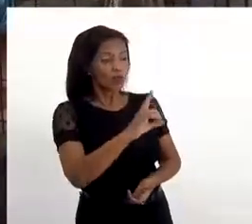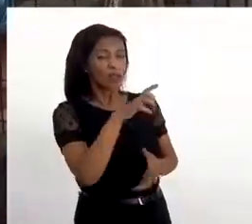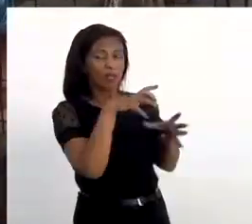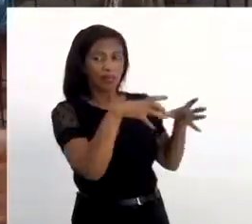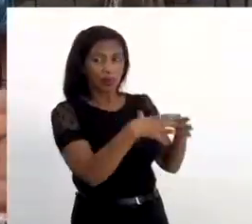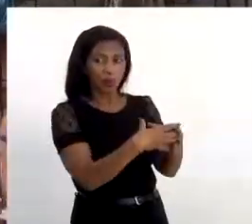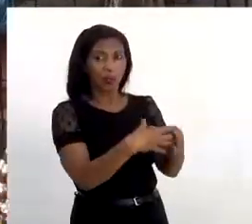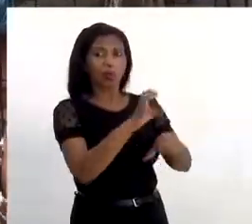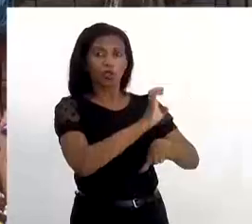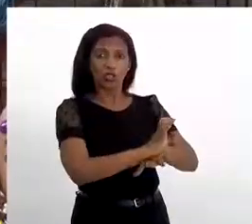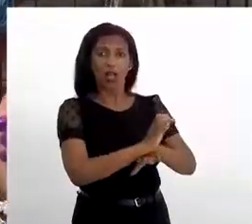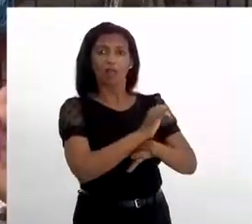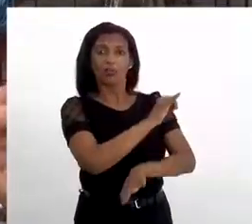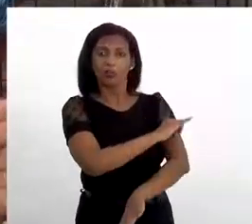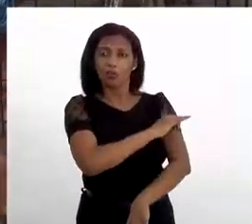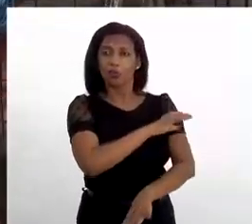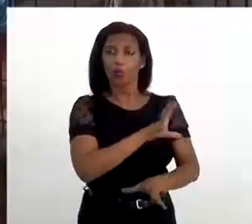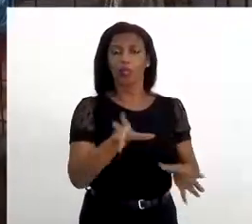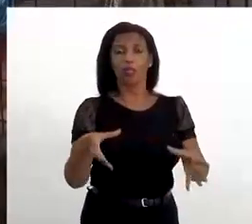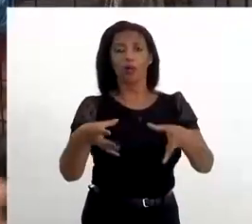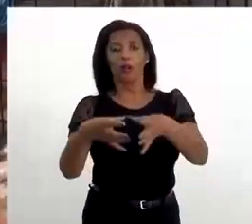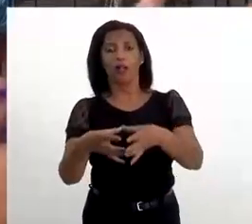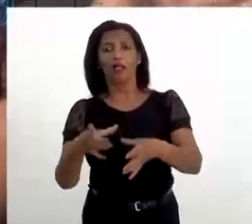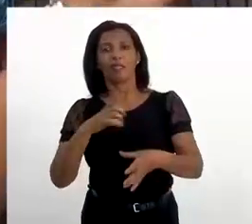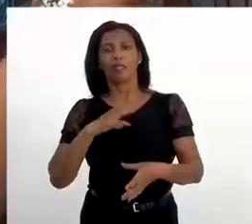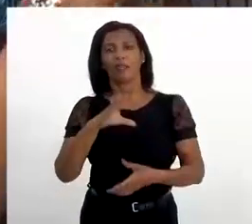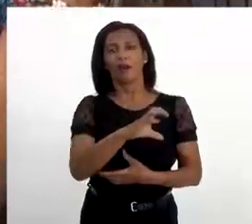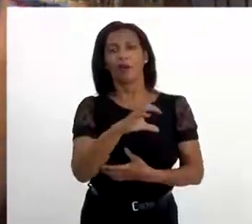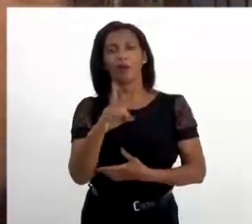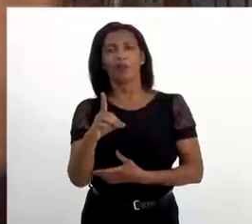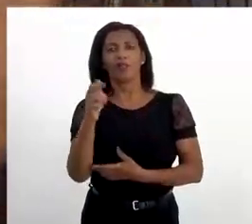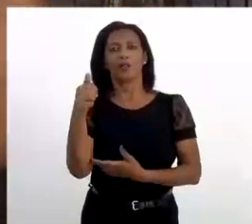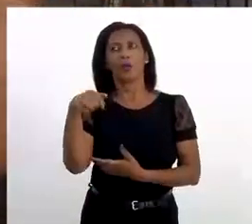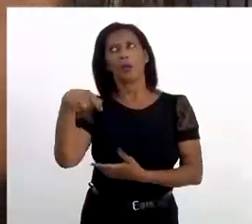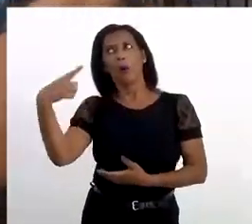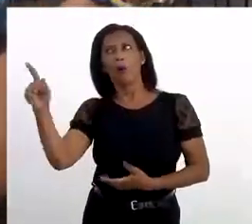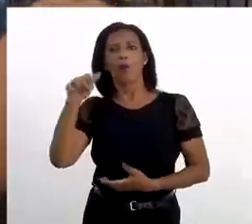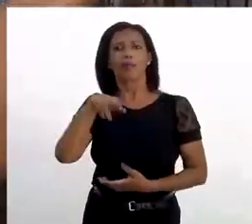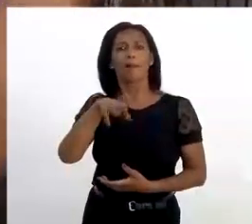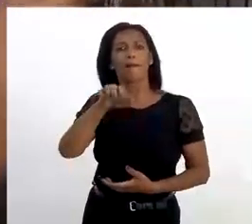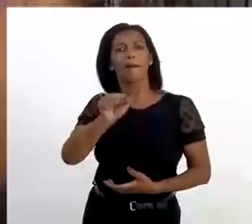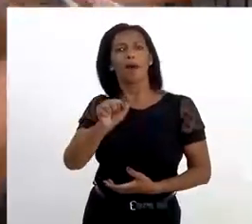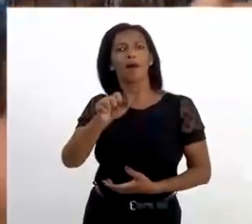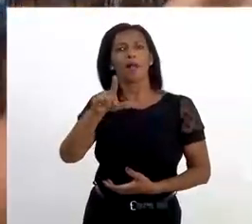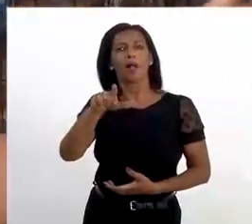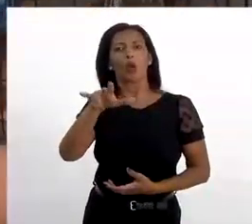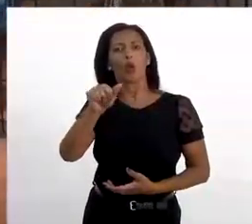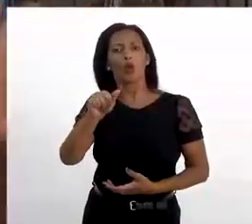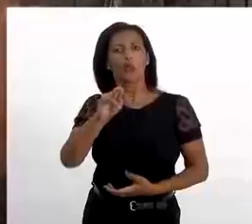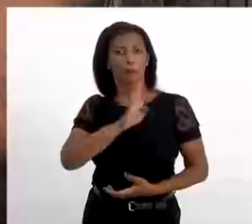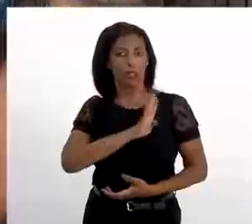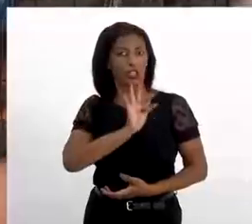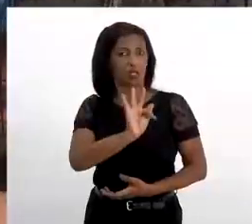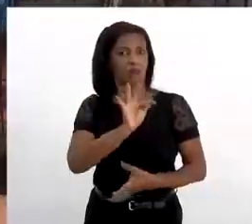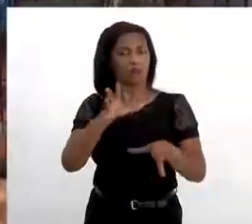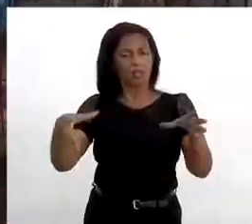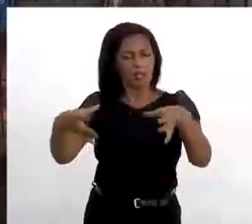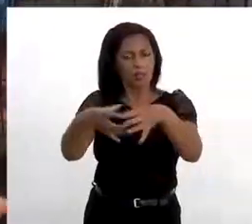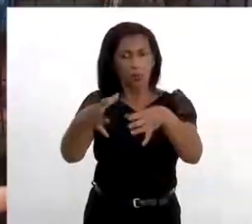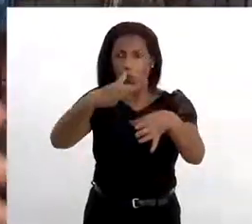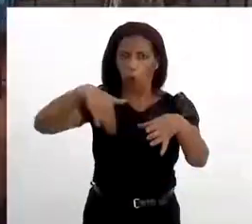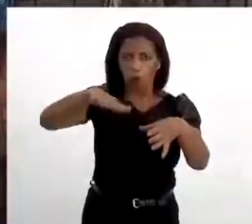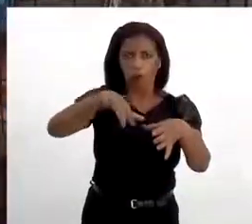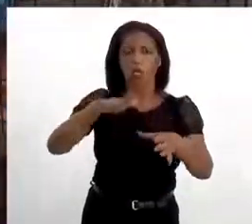do estado do Rio de Janeiro. Eu tenho aqui, dei a coordenação para uma mãe de Santo Lúcio, da Baixada Fluminense, Toura, para ela